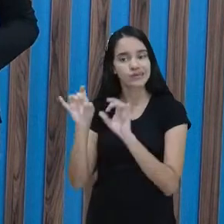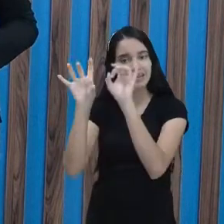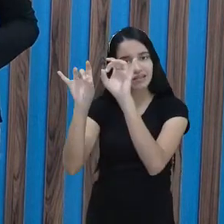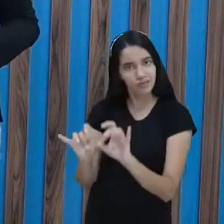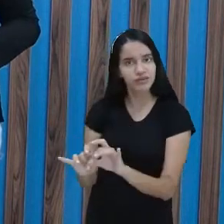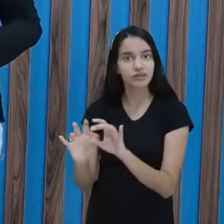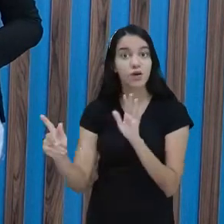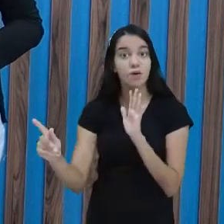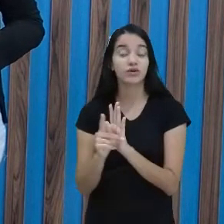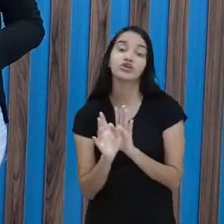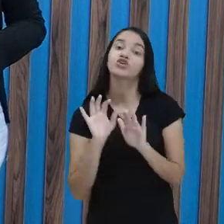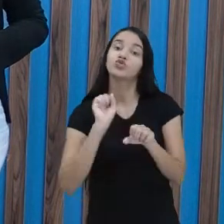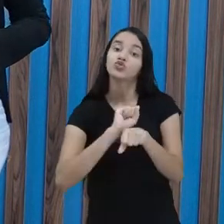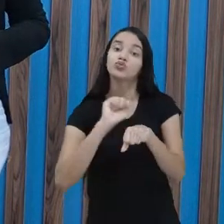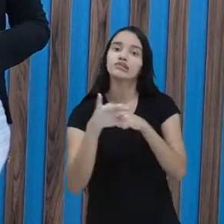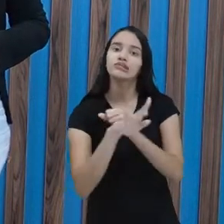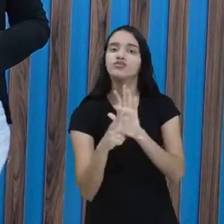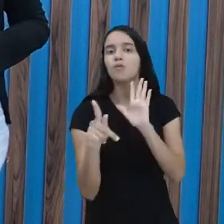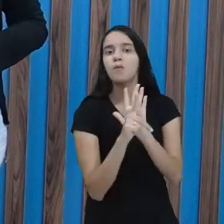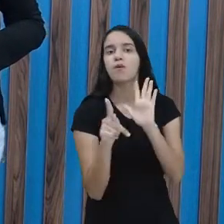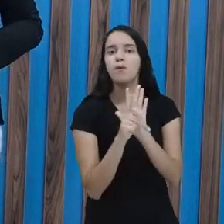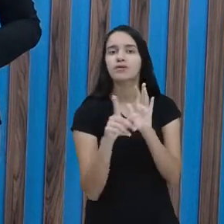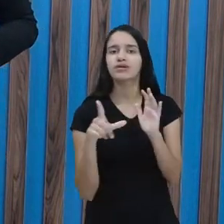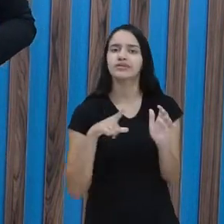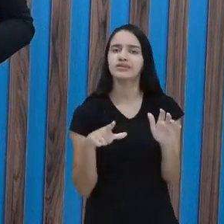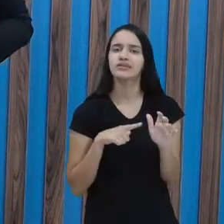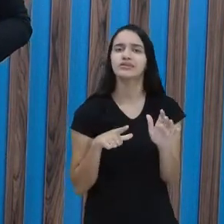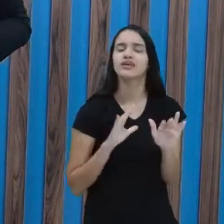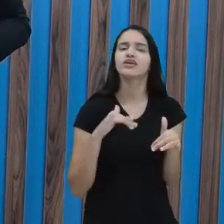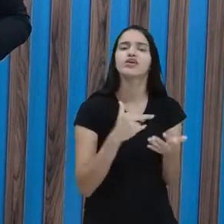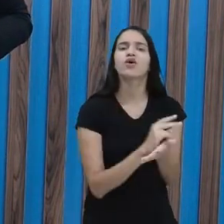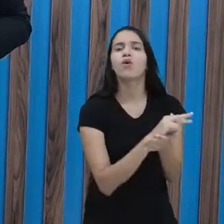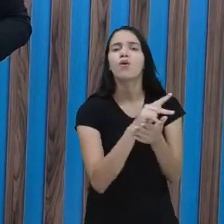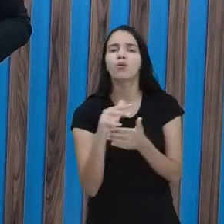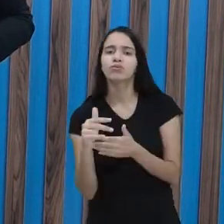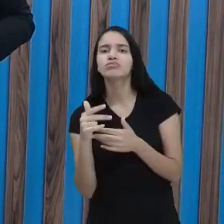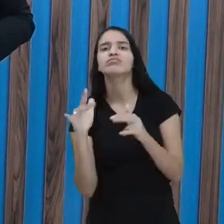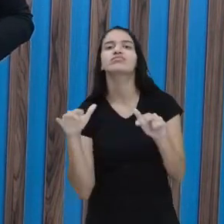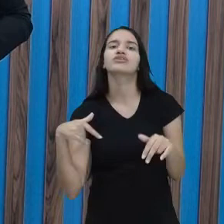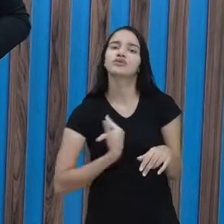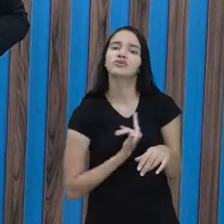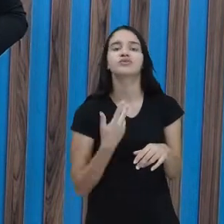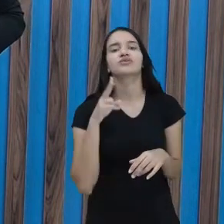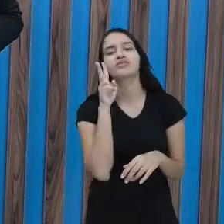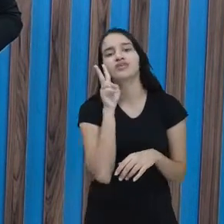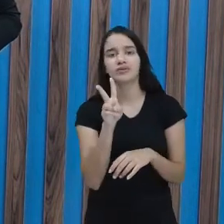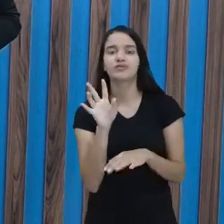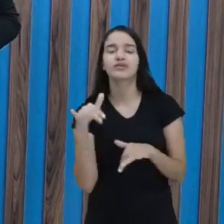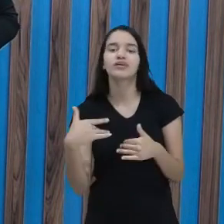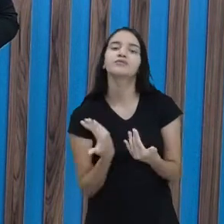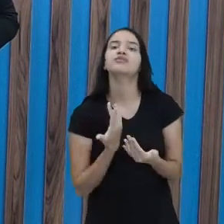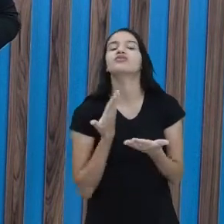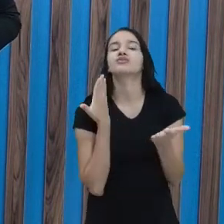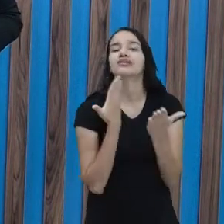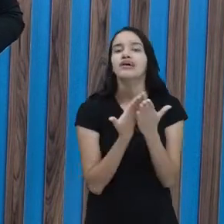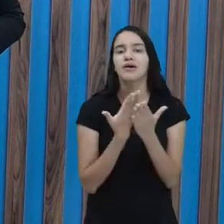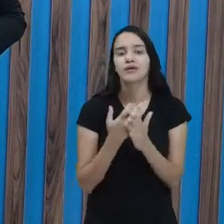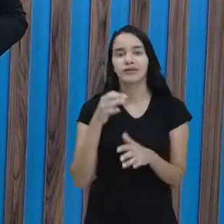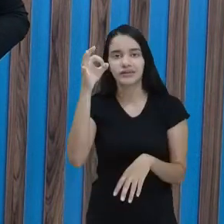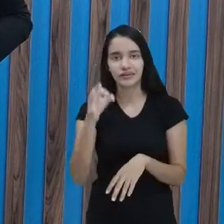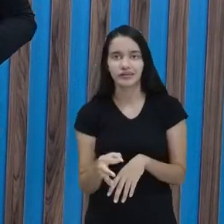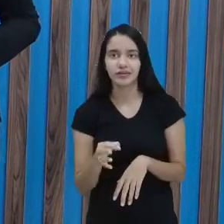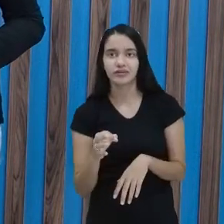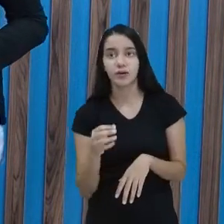substantivo próprio, não é assim? E existem muitos outros substantivos que veremos em outras aulas, tá certo?